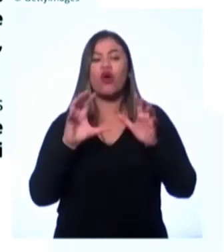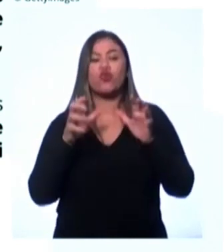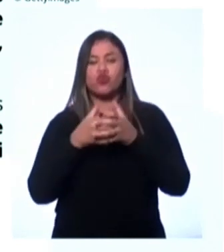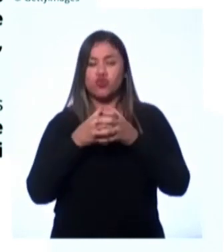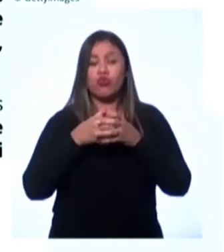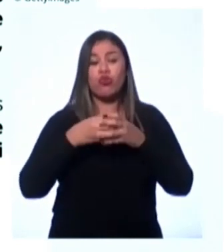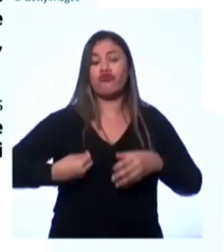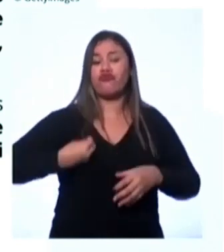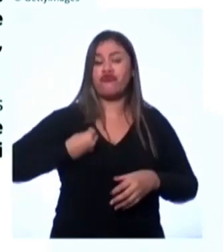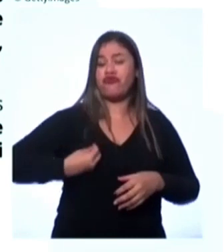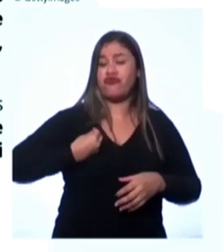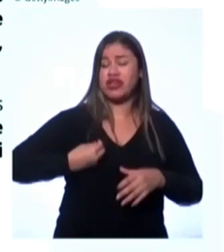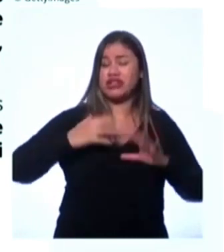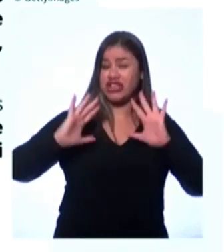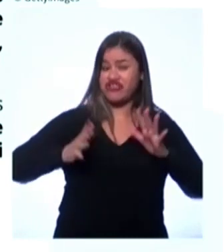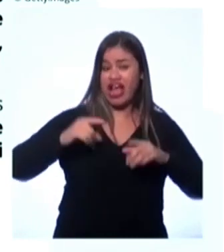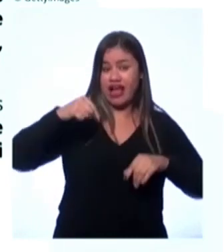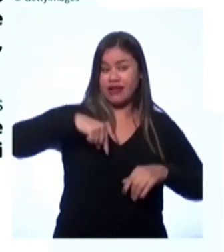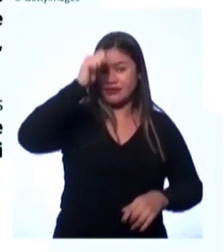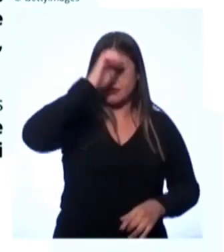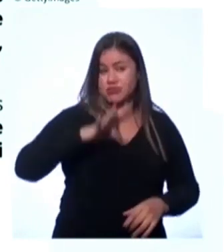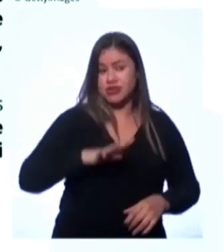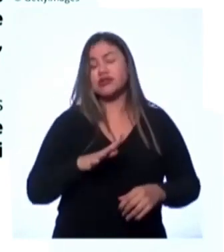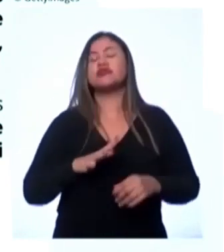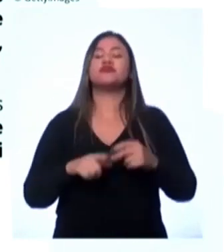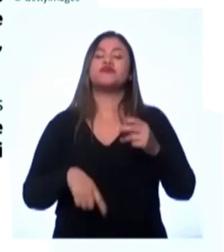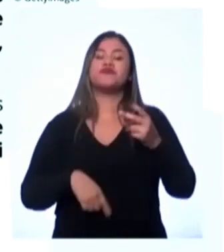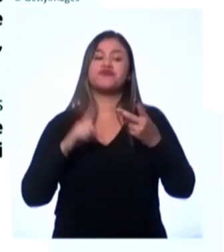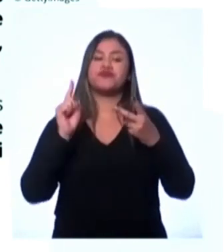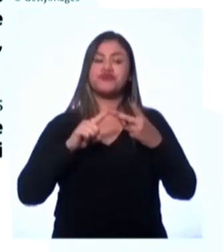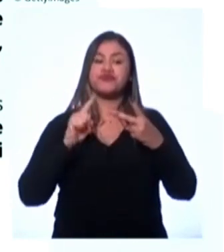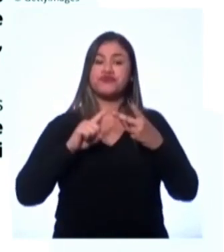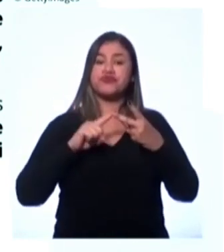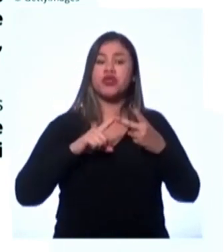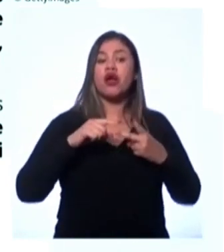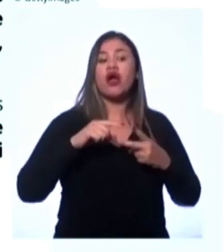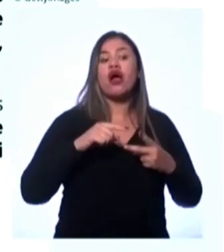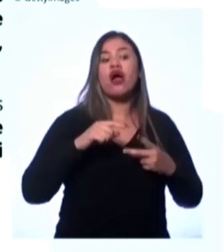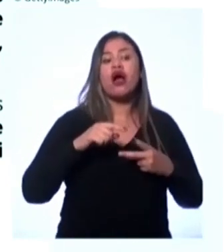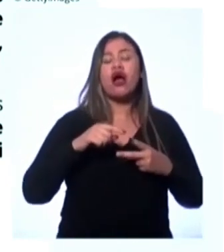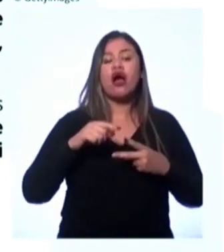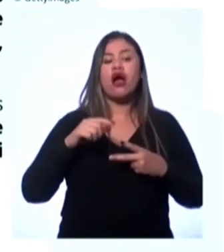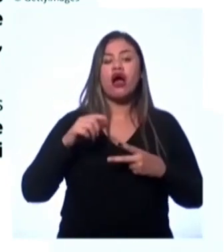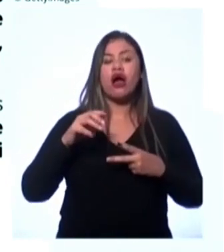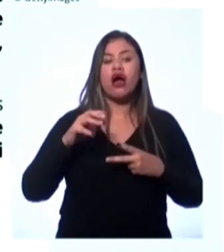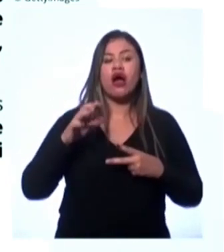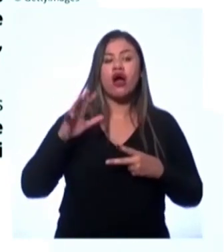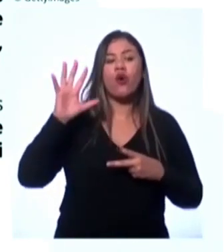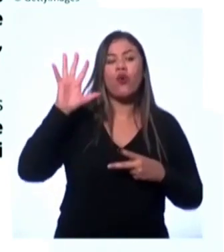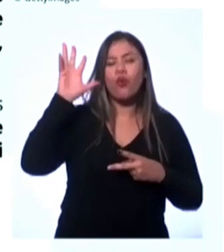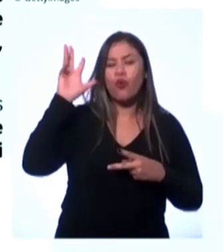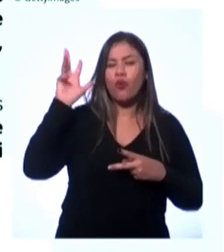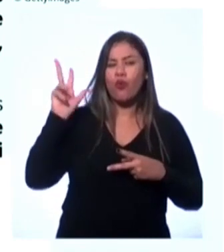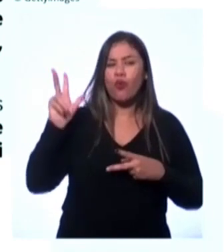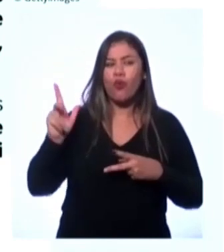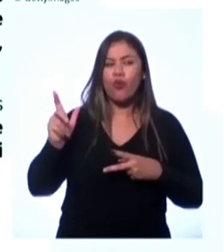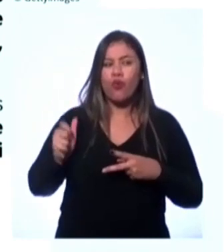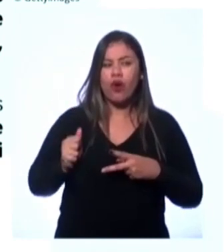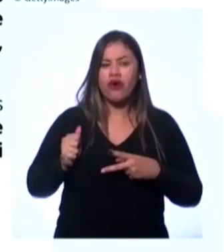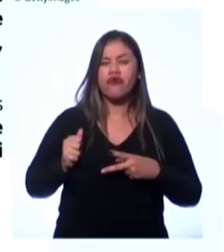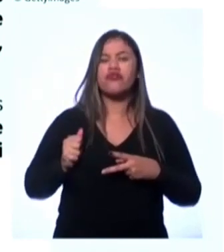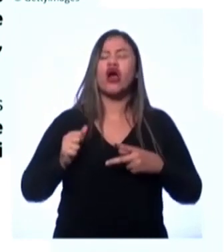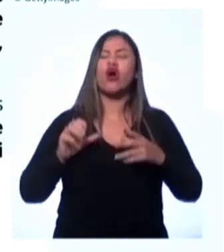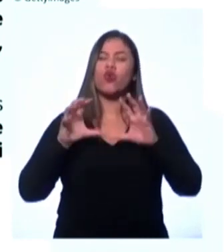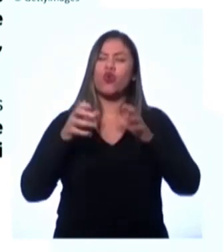estavam aqui antes dos portugueses, dos europeus chegarem, né, os africanos, né, as pessoas, os grupos